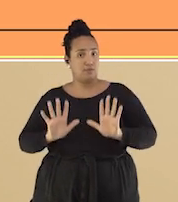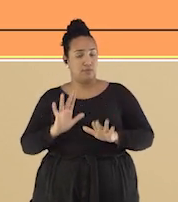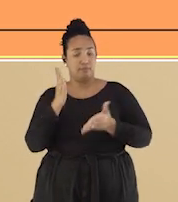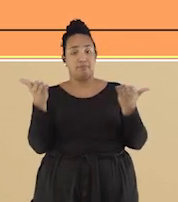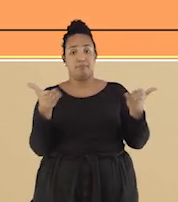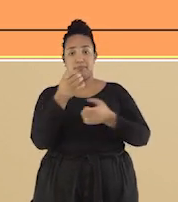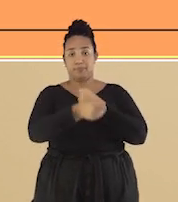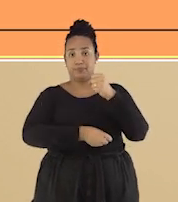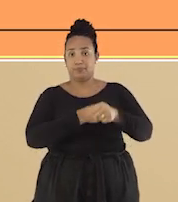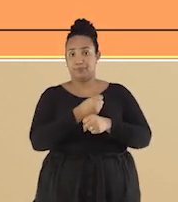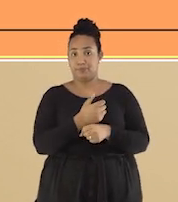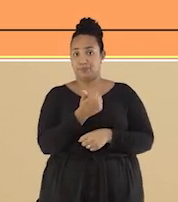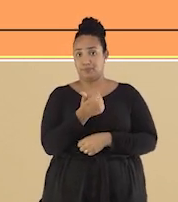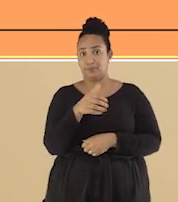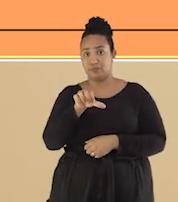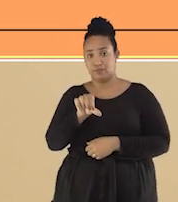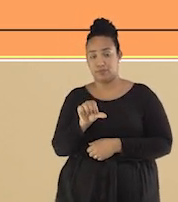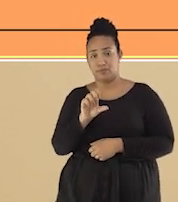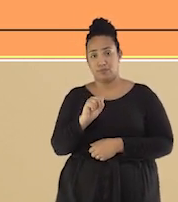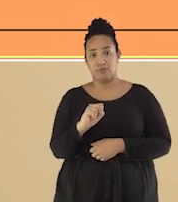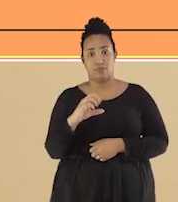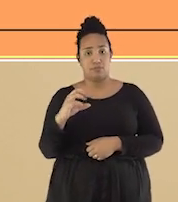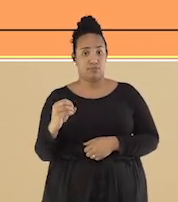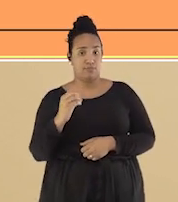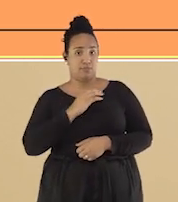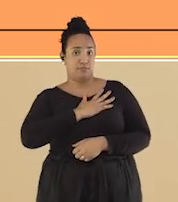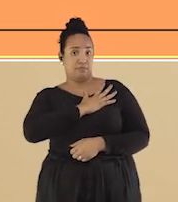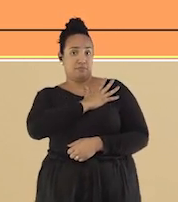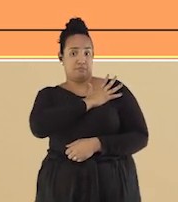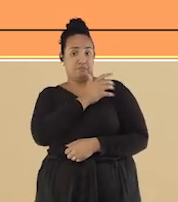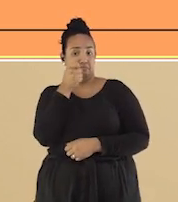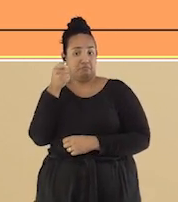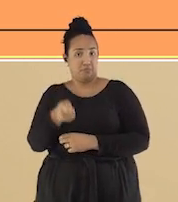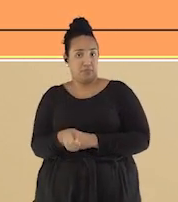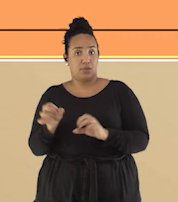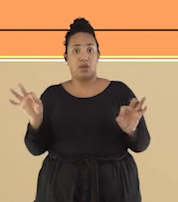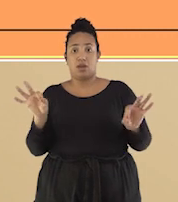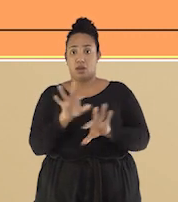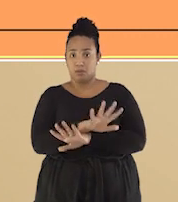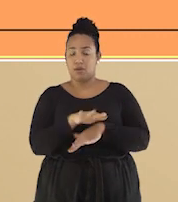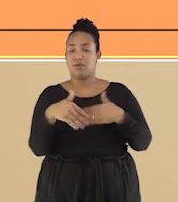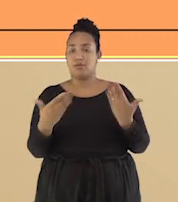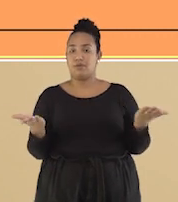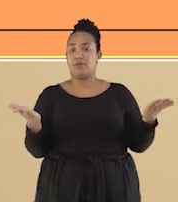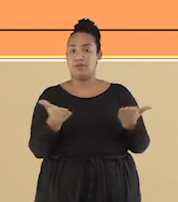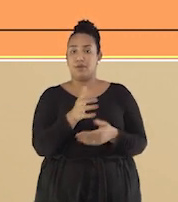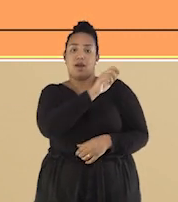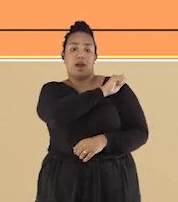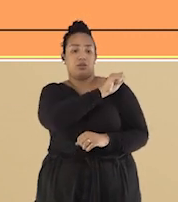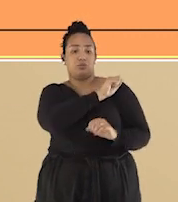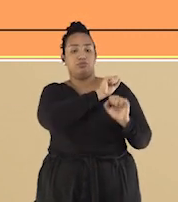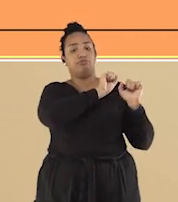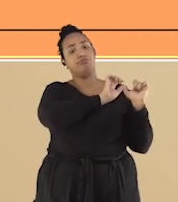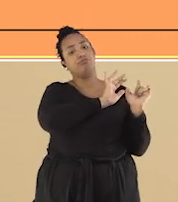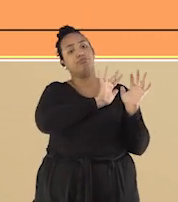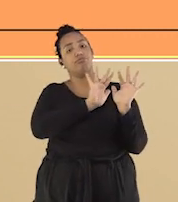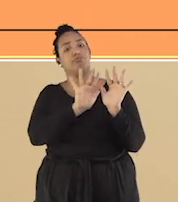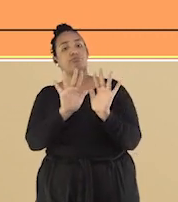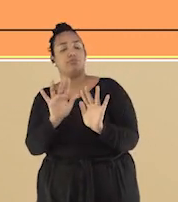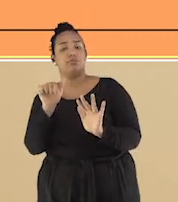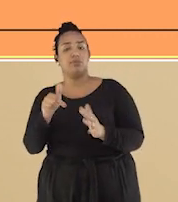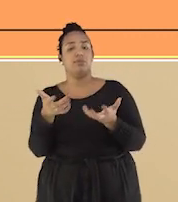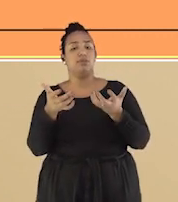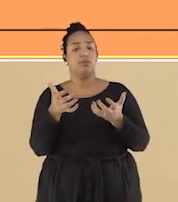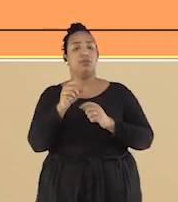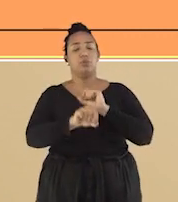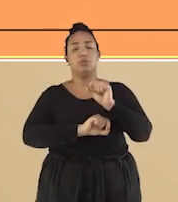1980, com o fim do governo militar, o movimento estudantil voltou às ruas em defesa de bandeiras históricas para a